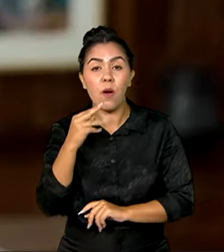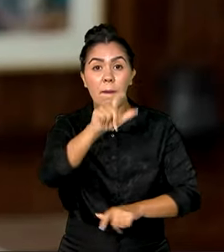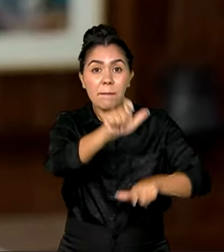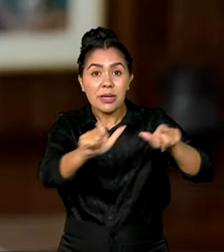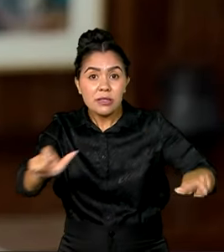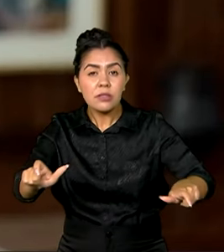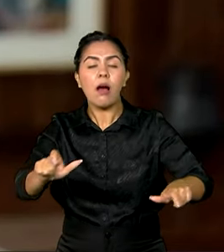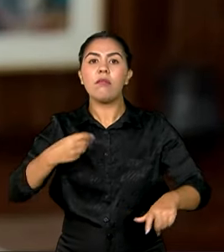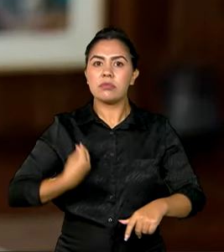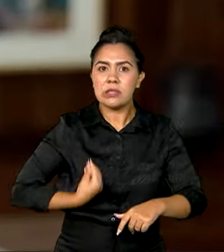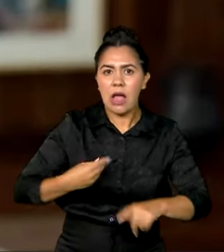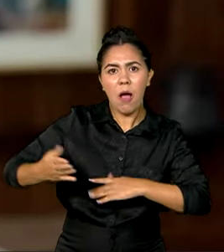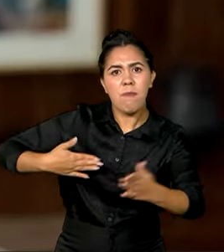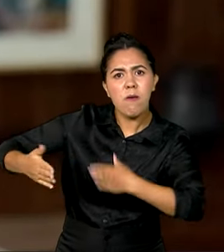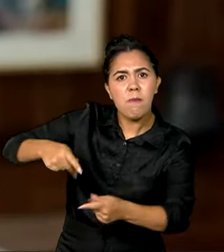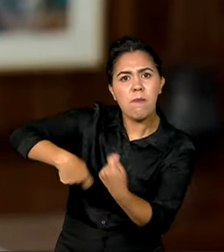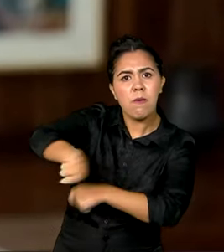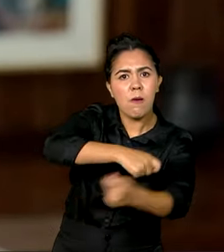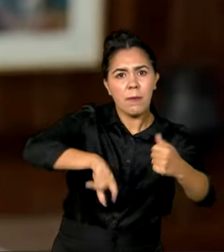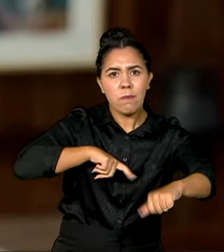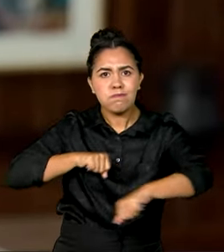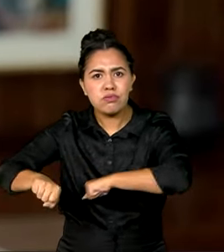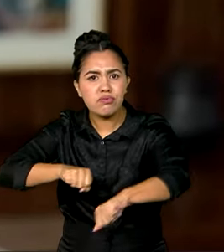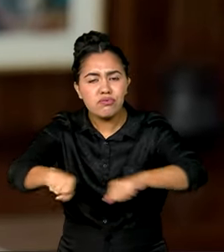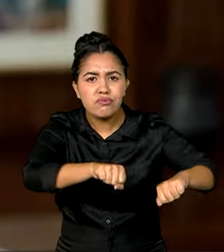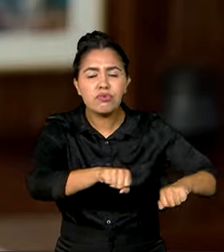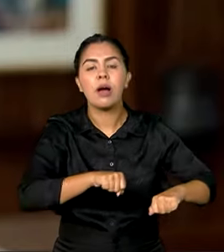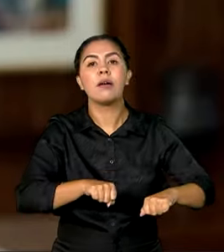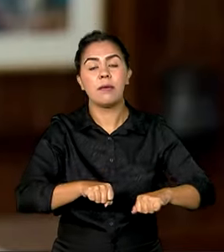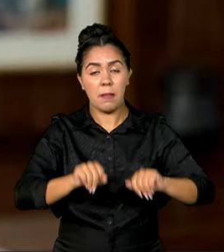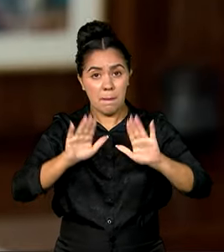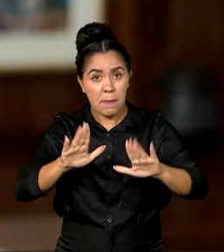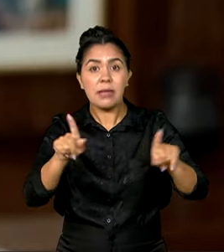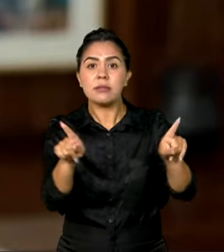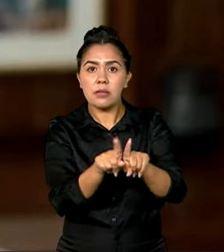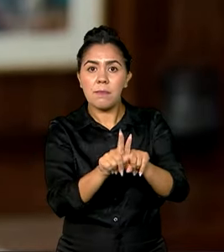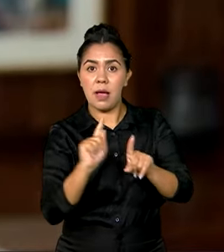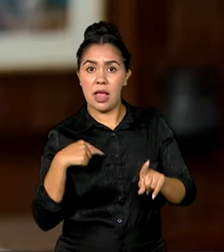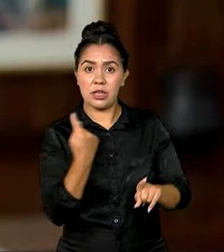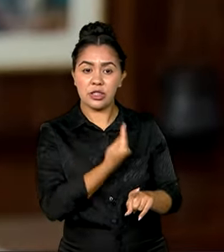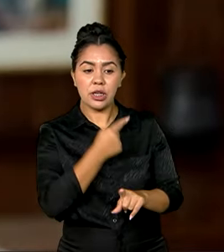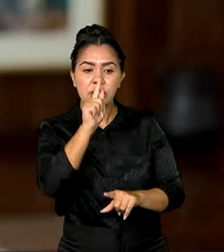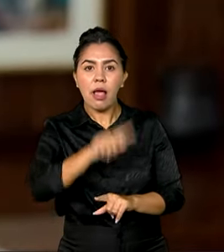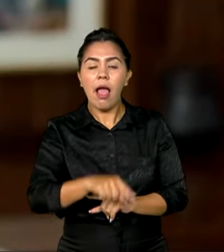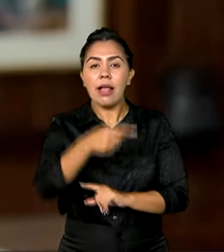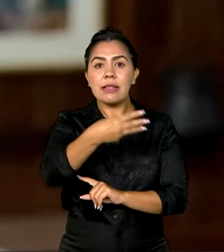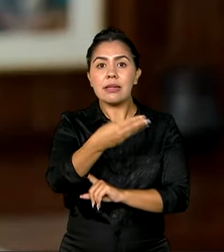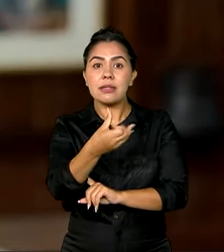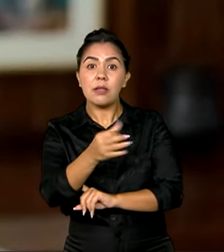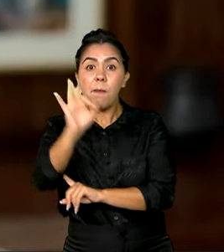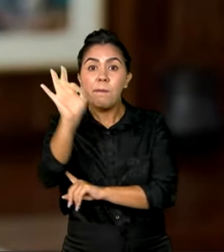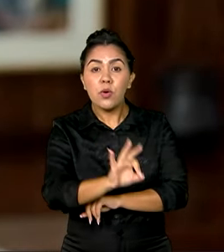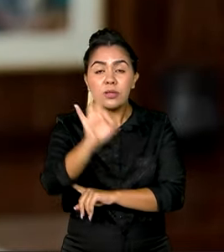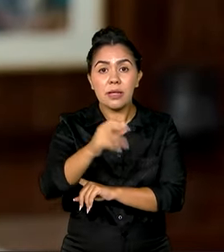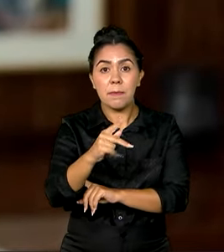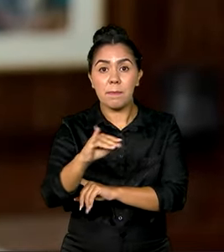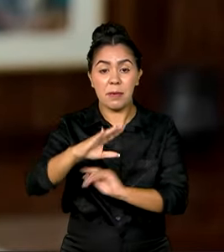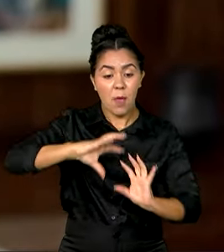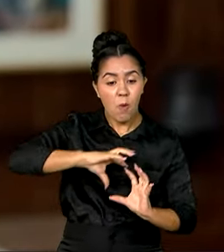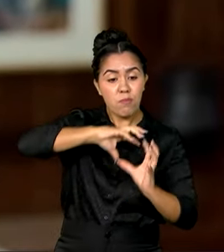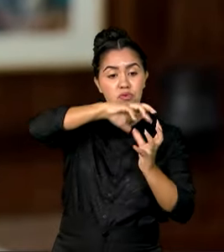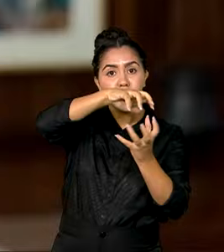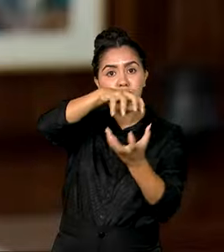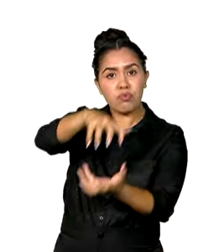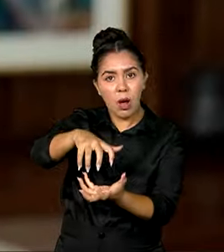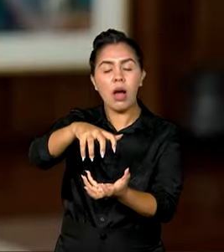mercado dinâmico com elevada mobilidade social. Representamos 36% do PIB global por paridade